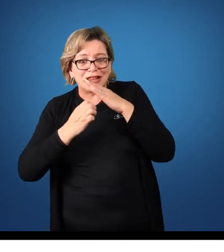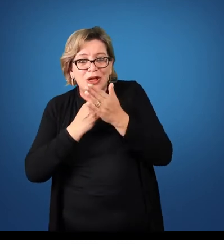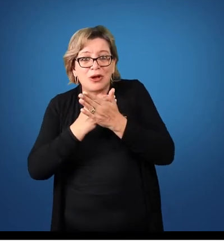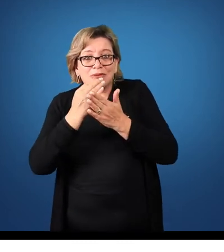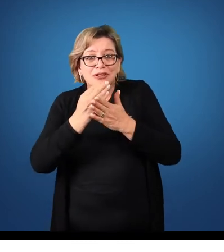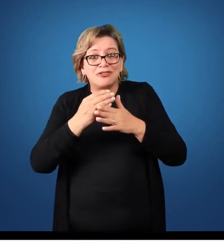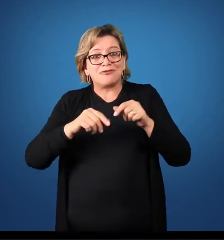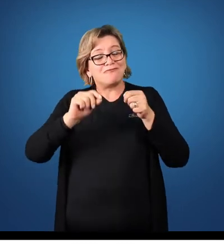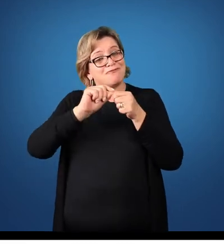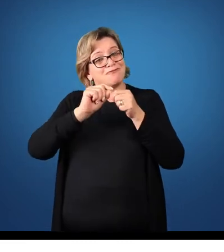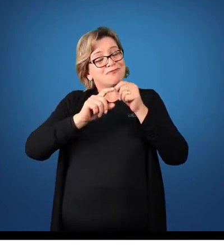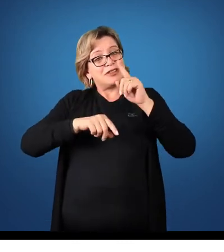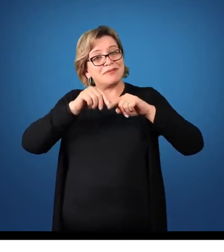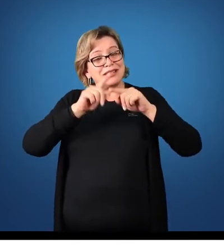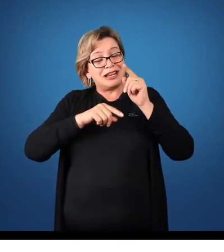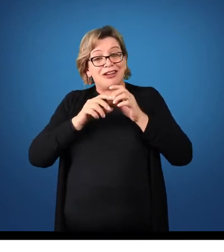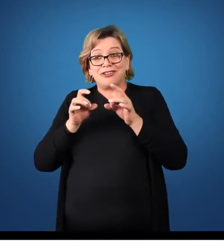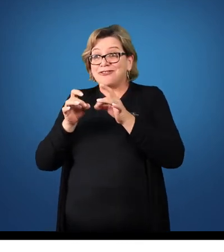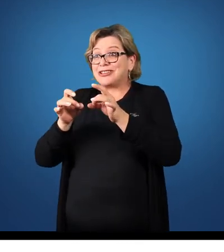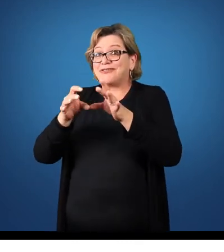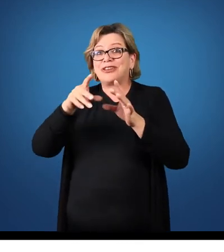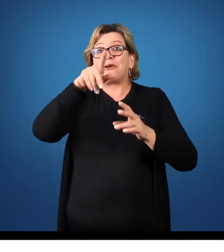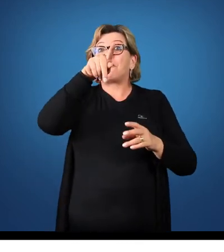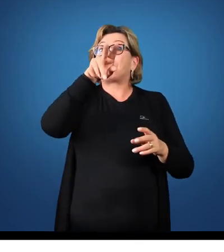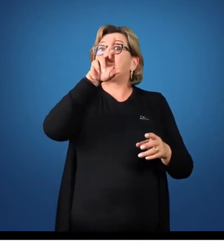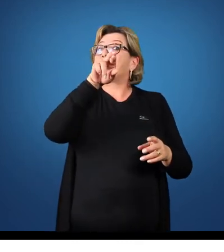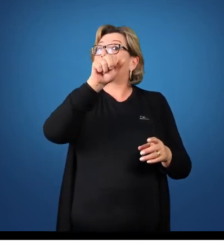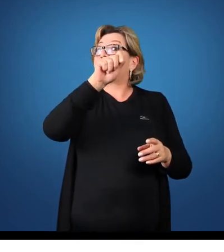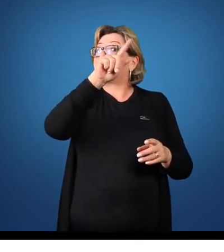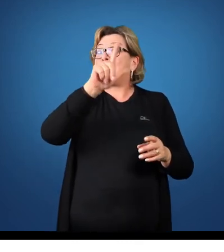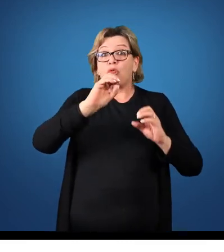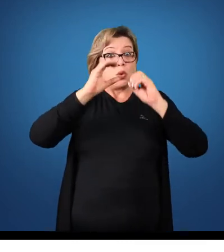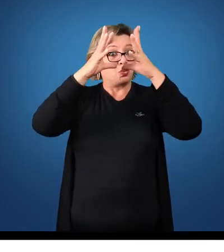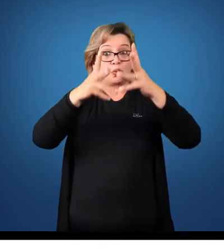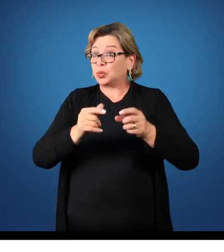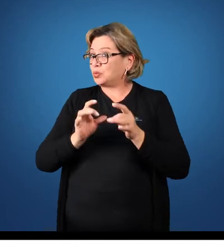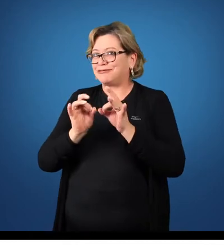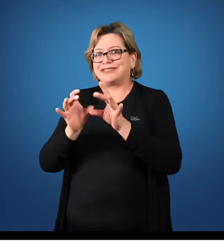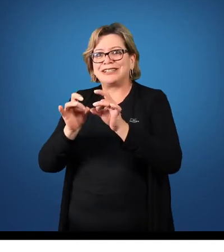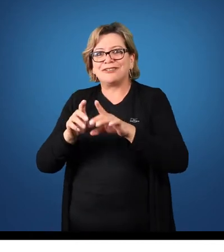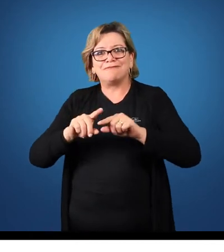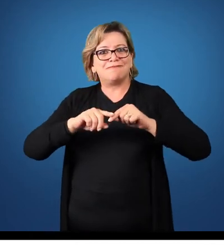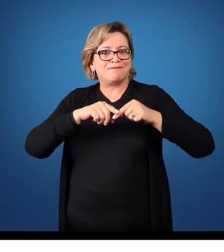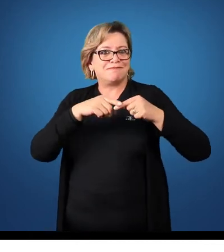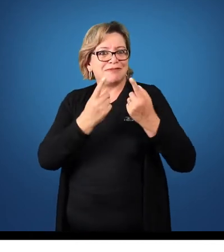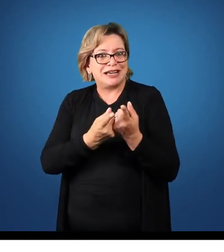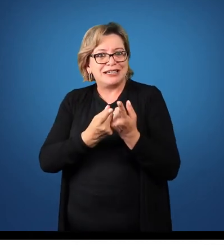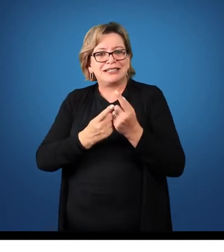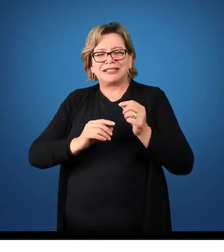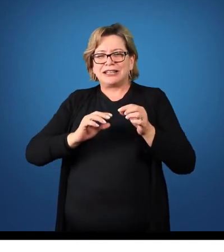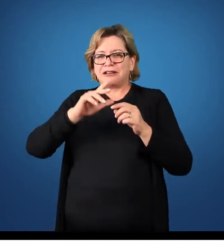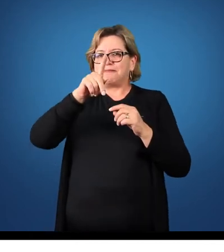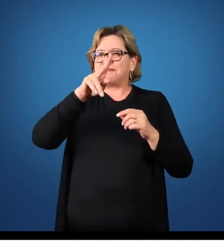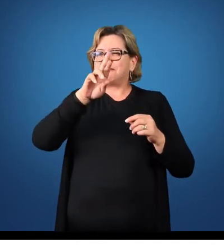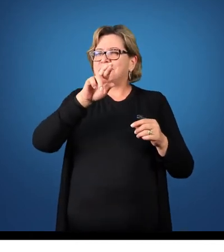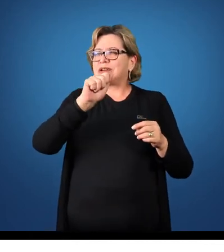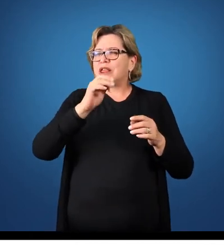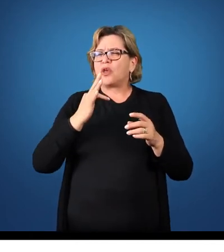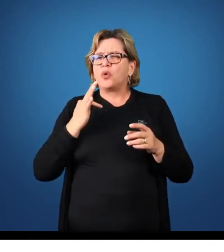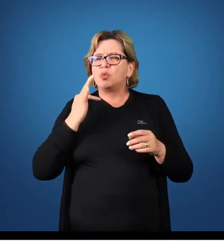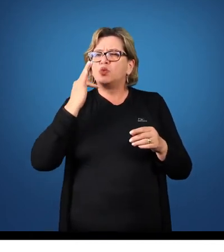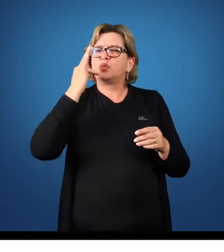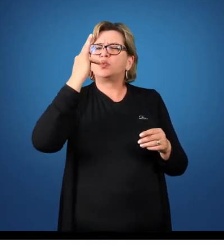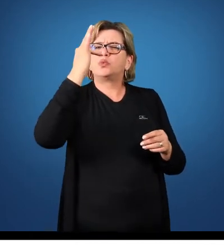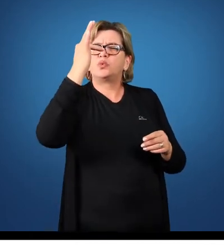e vendeu a prazo toda a sua produção. Só que ela vendeu com prazo estendido, para